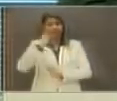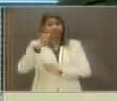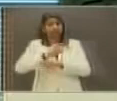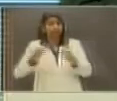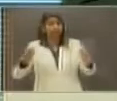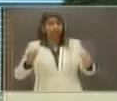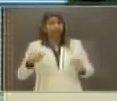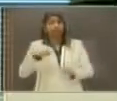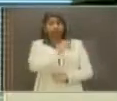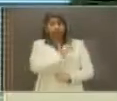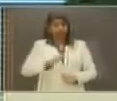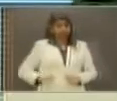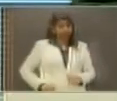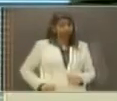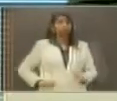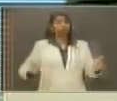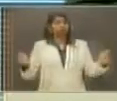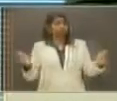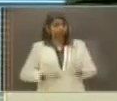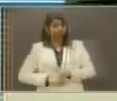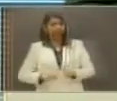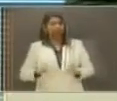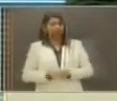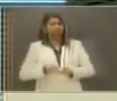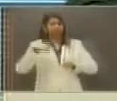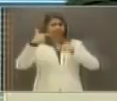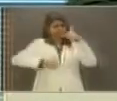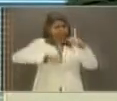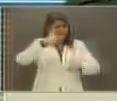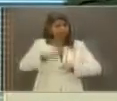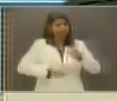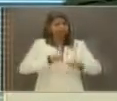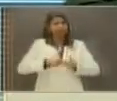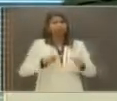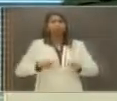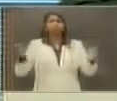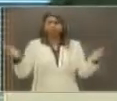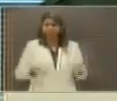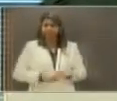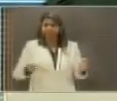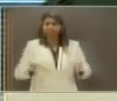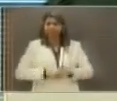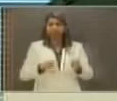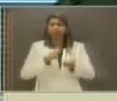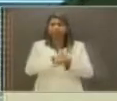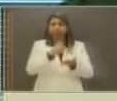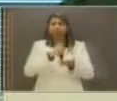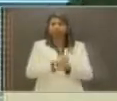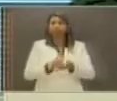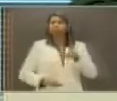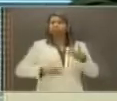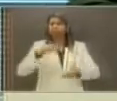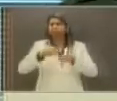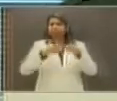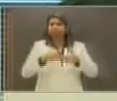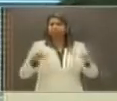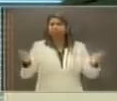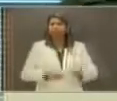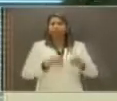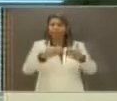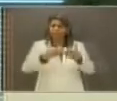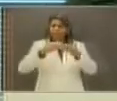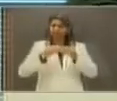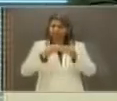senador e a ação institucional do senador vai dar condições a reivindicar um